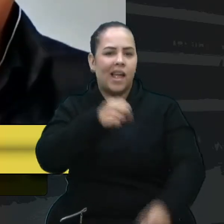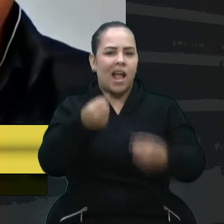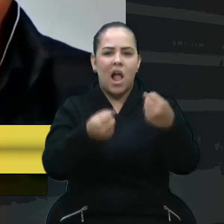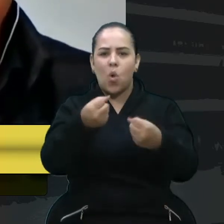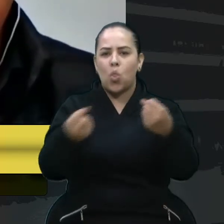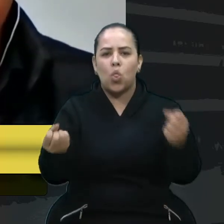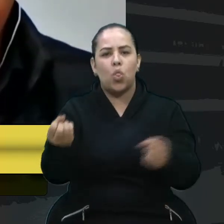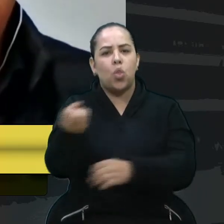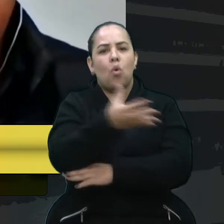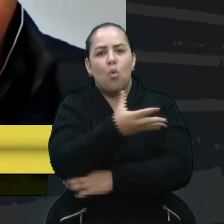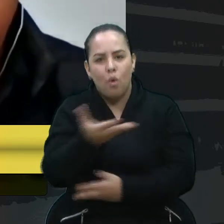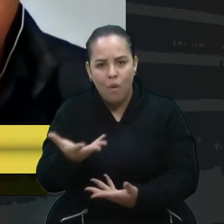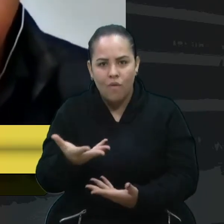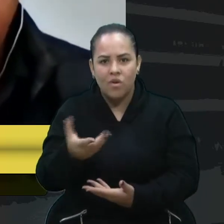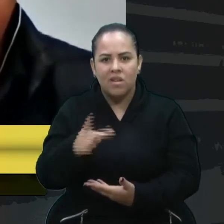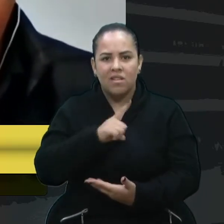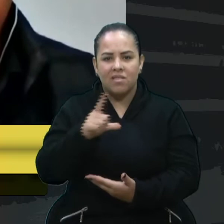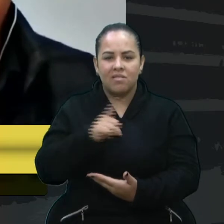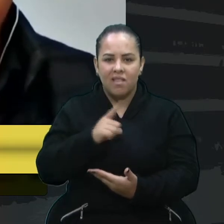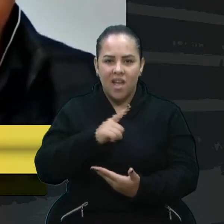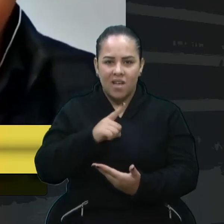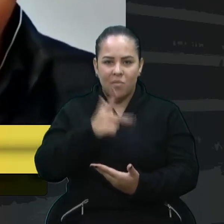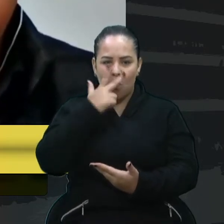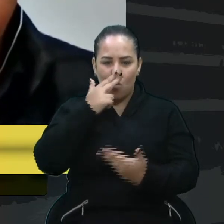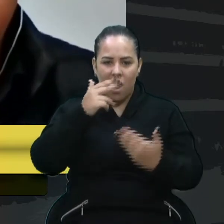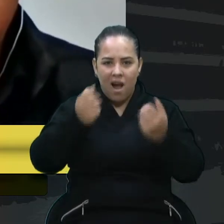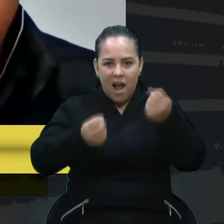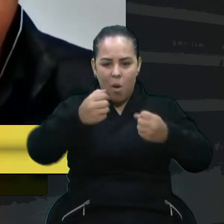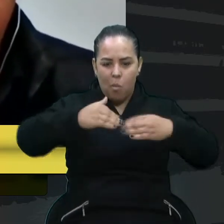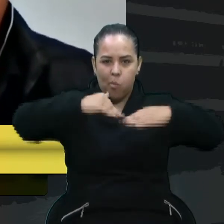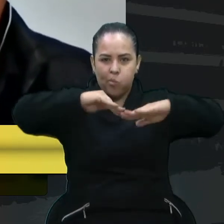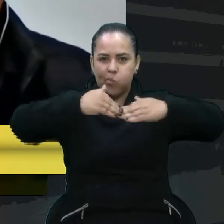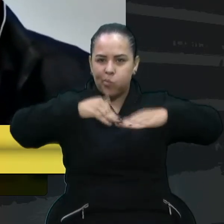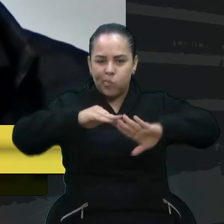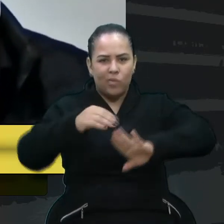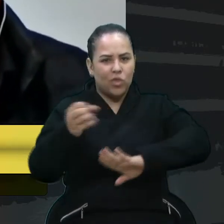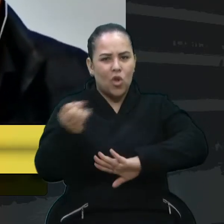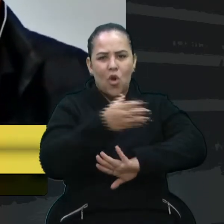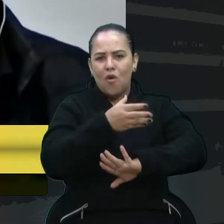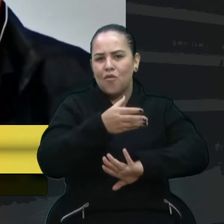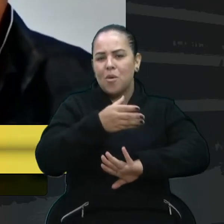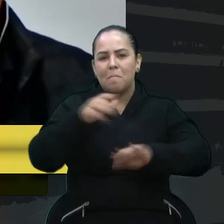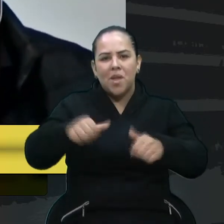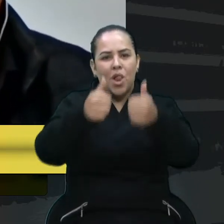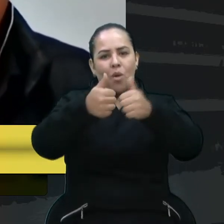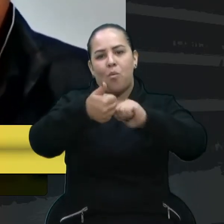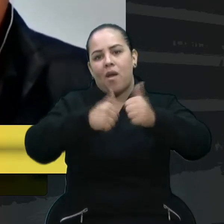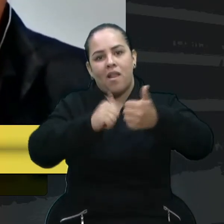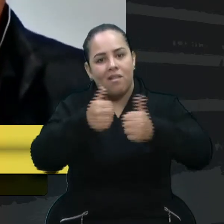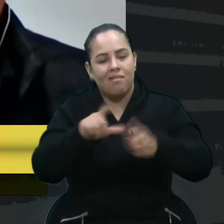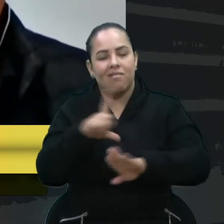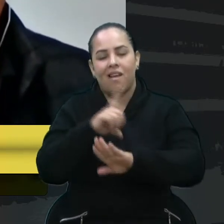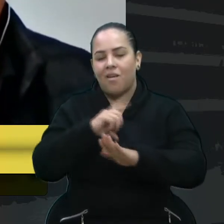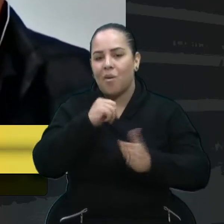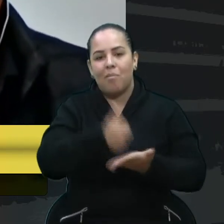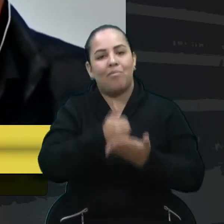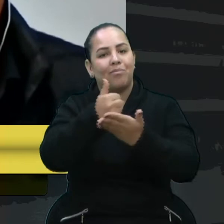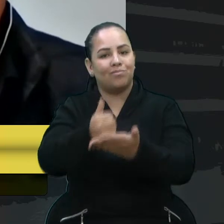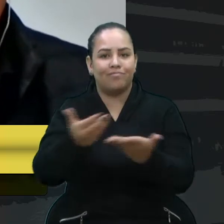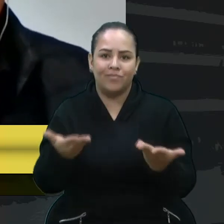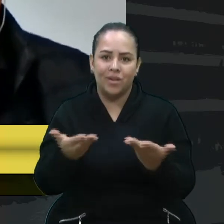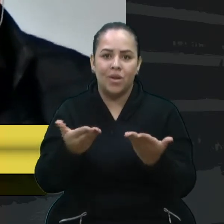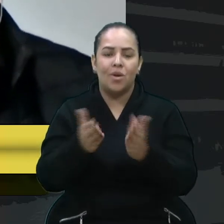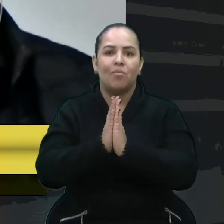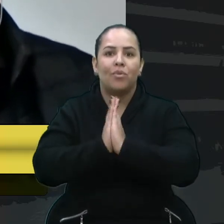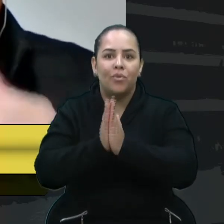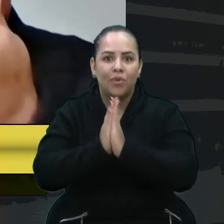são caminhonetes da melhor qualidade, armamento da melhor qualidade, dá esse suporte, dá esse apoio, pelo amor